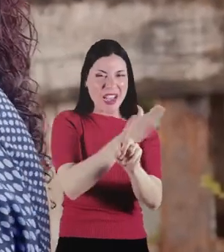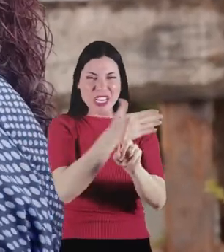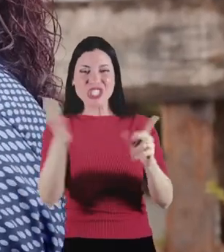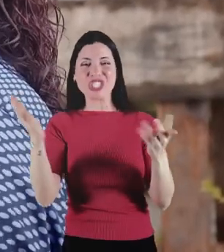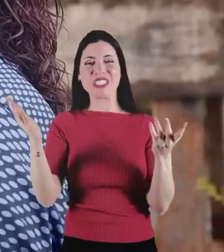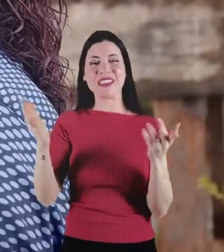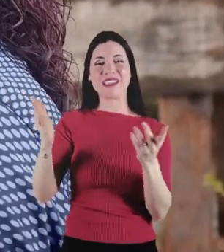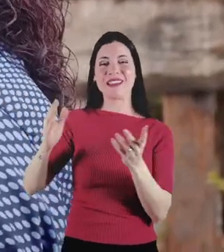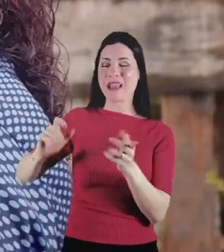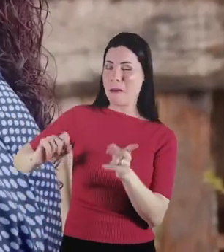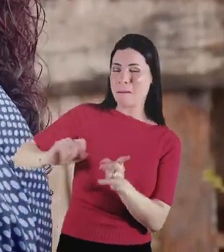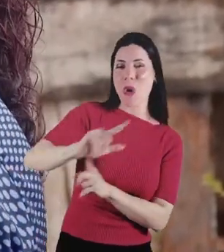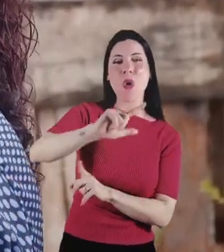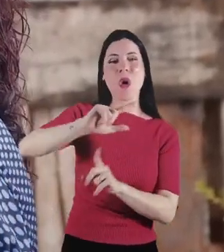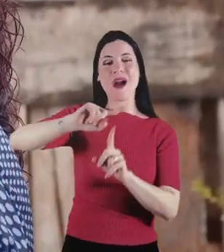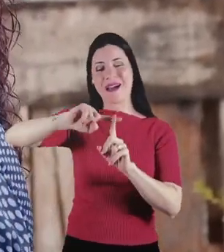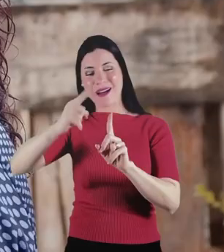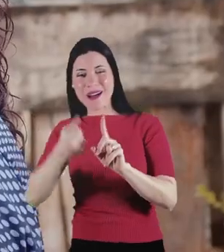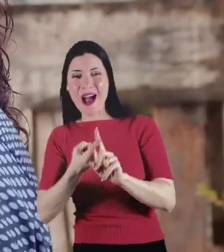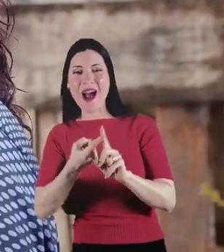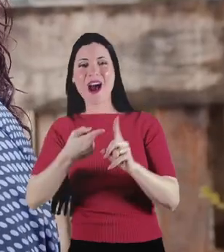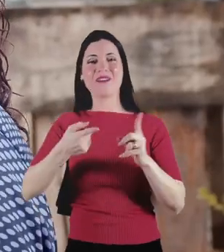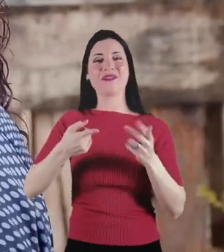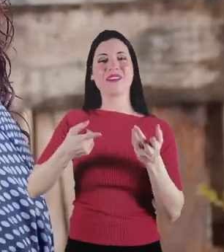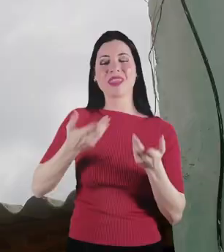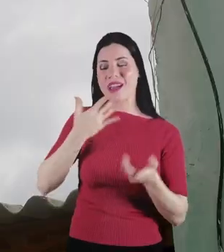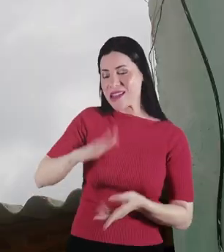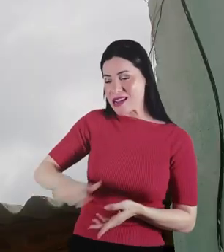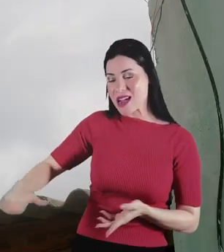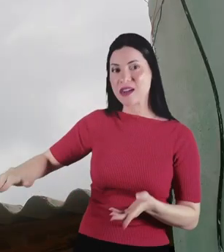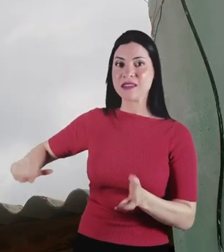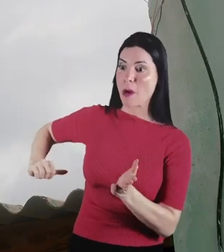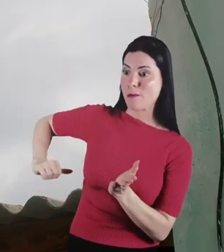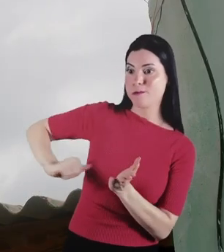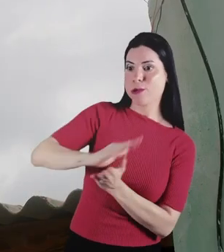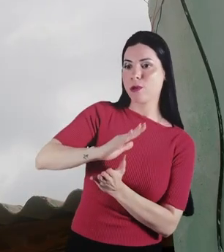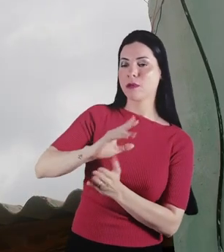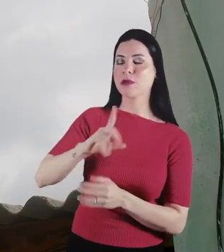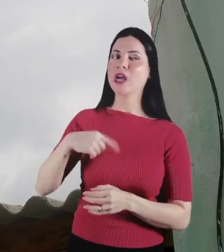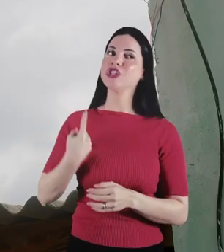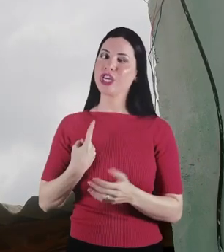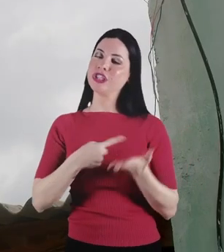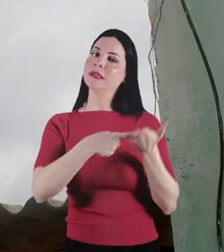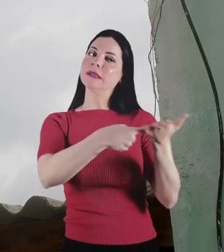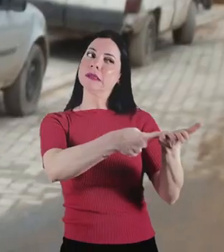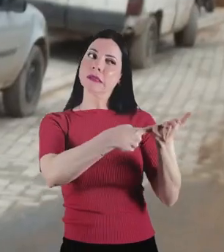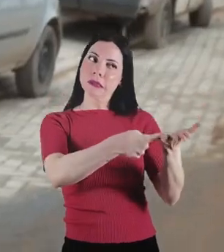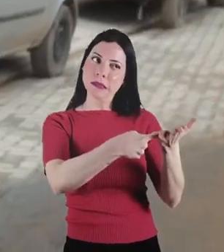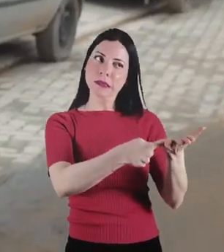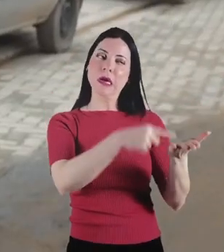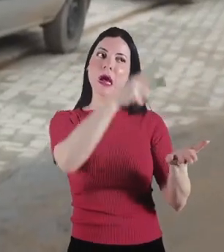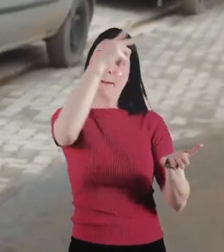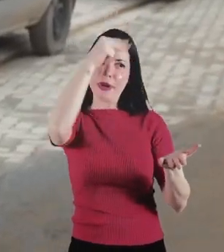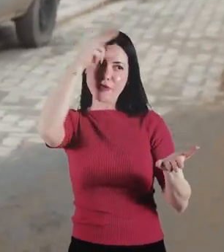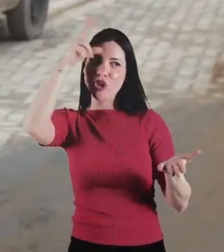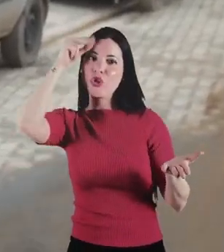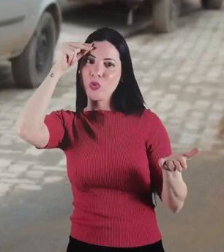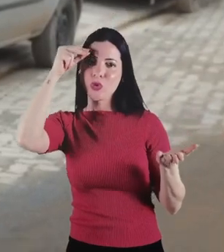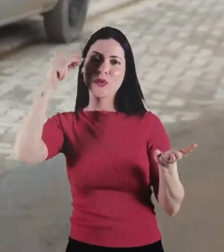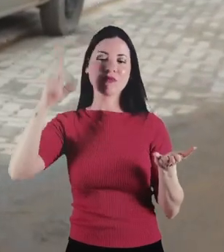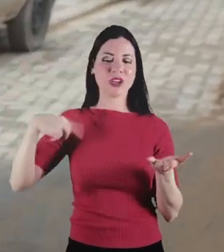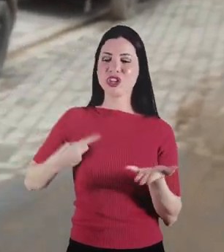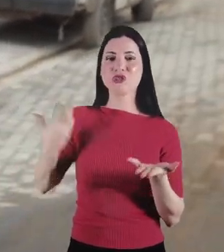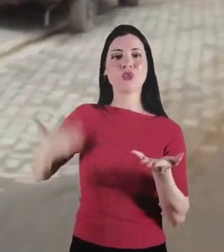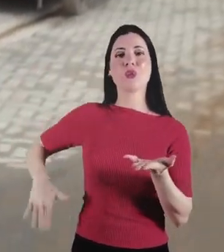pessoas agredidas, grávidas, crianças. E após esse despejo, a gente entrou numa trégua, fez uma